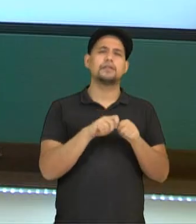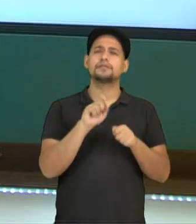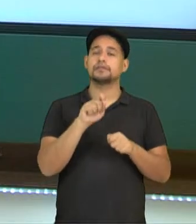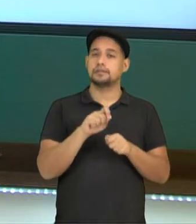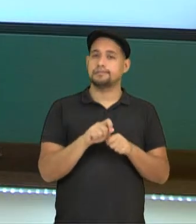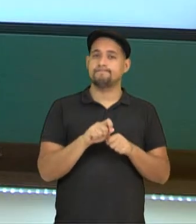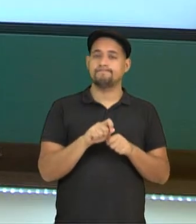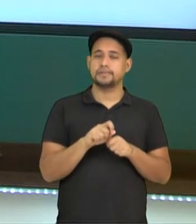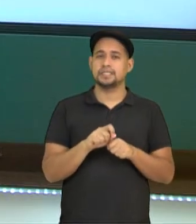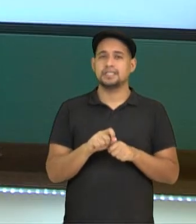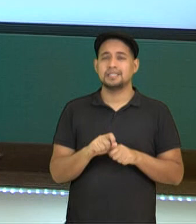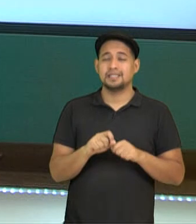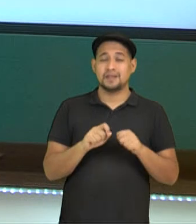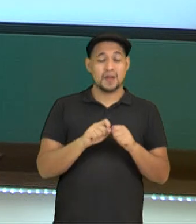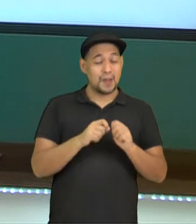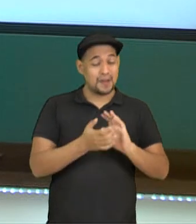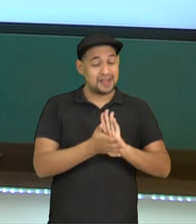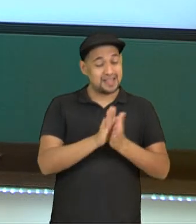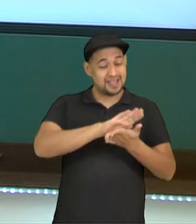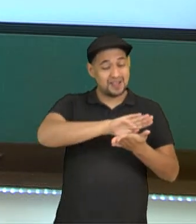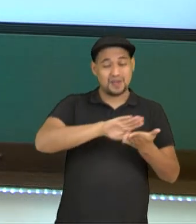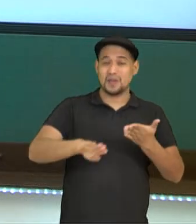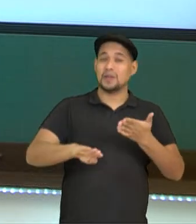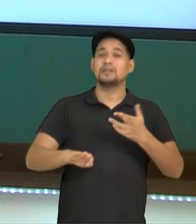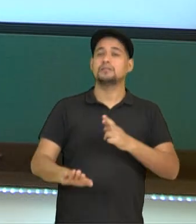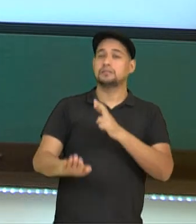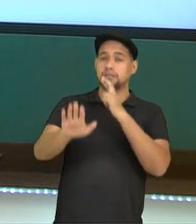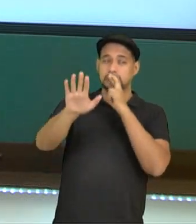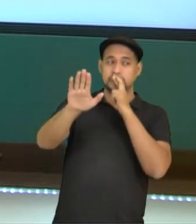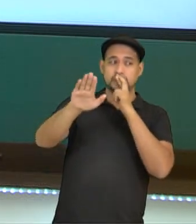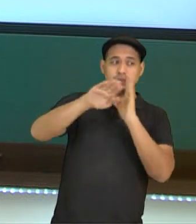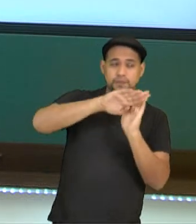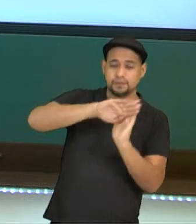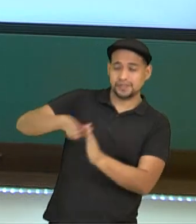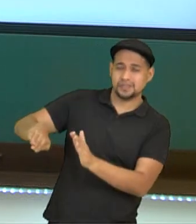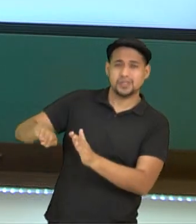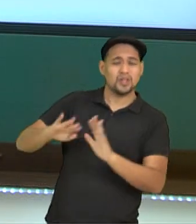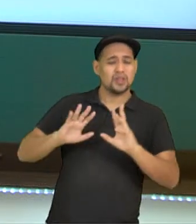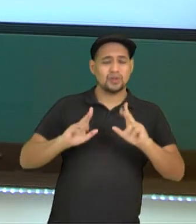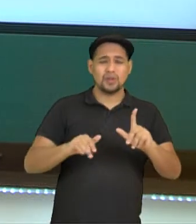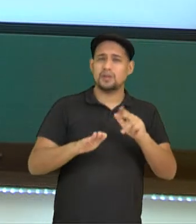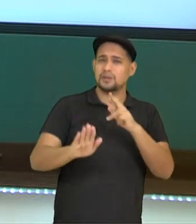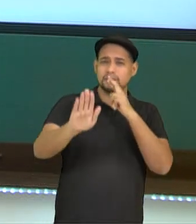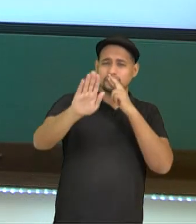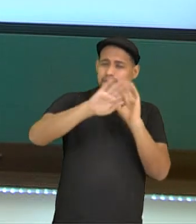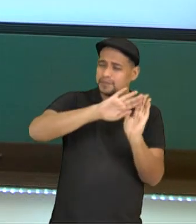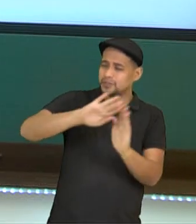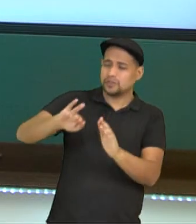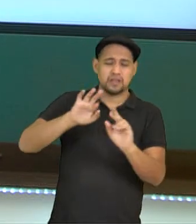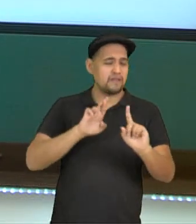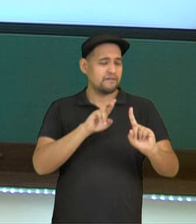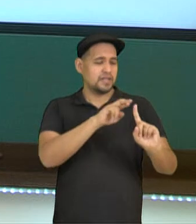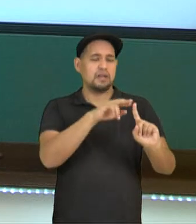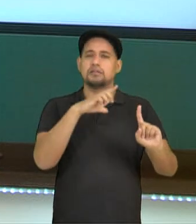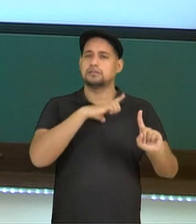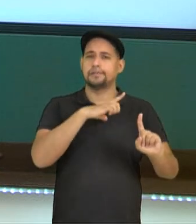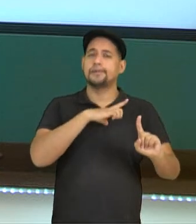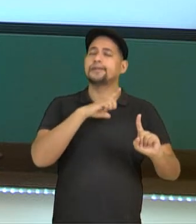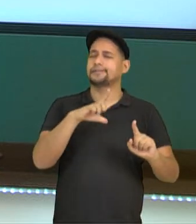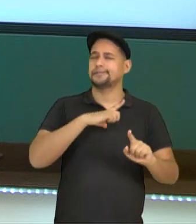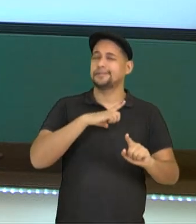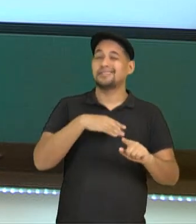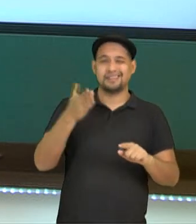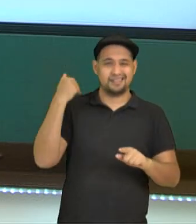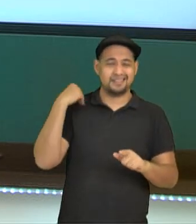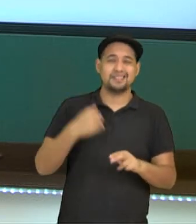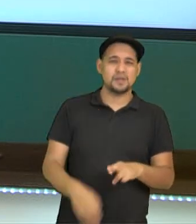desnazificação da Alemanha. Ou seja, retirar completamente as referências e a influência do nazismo